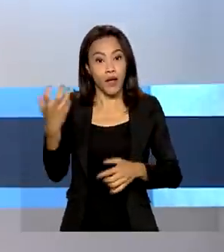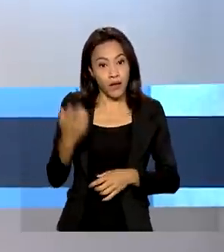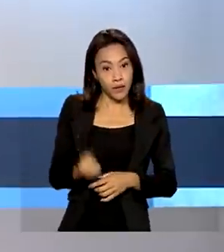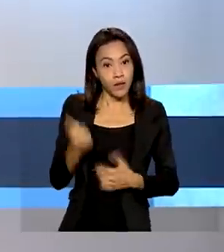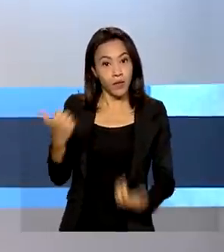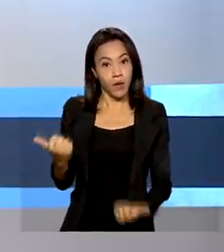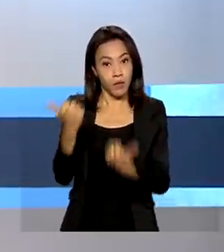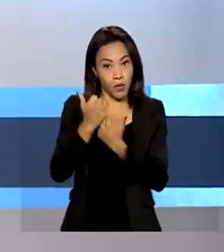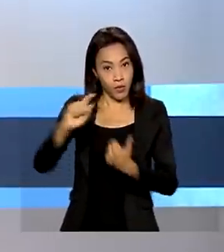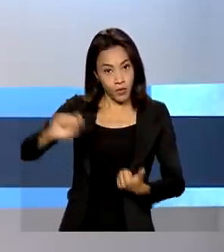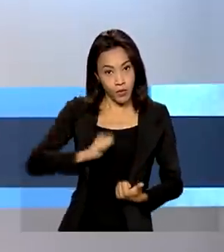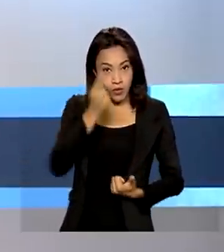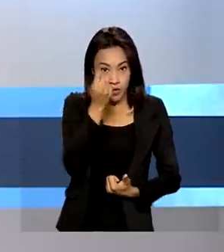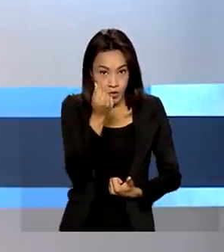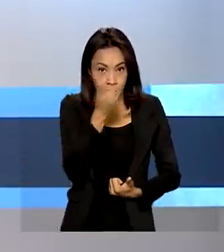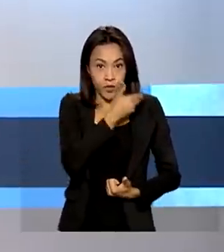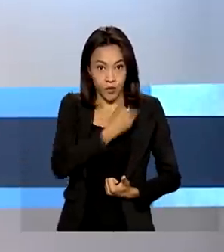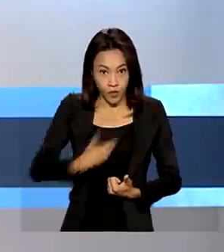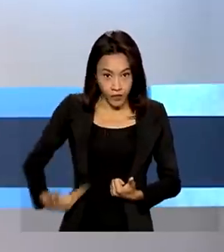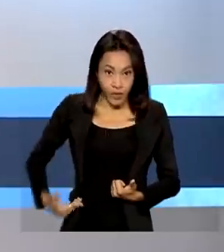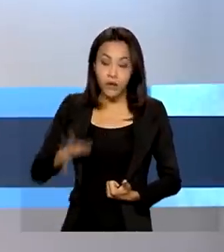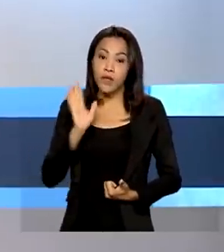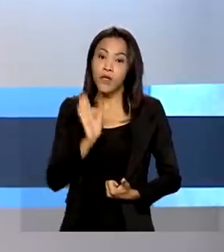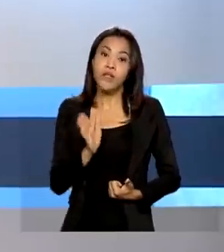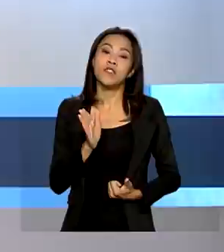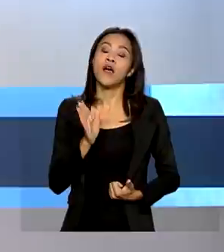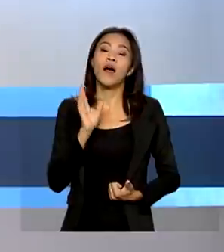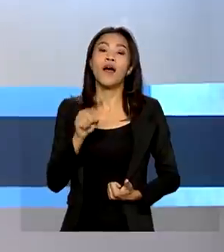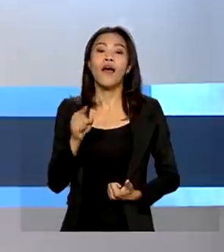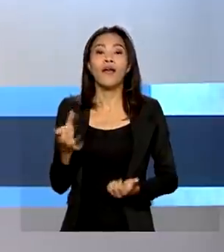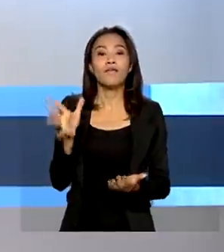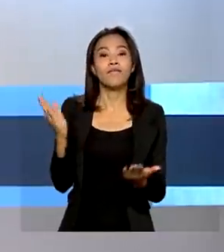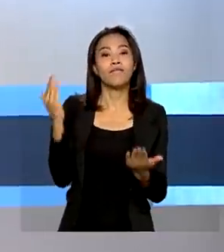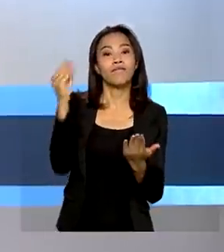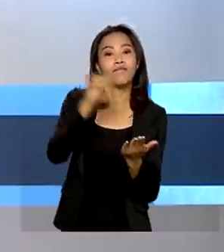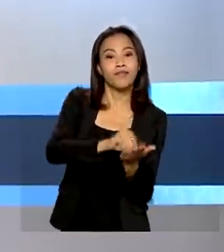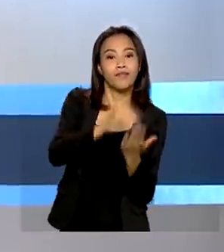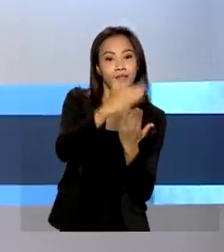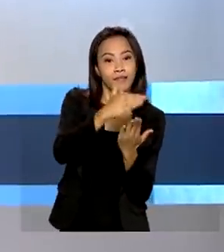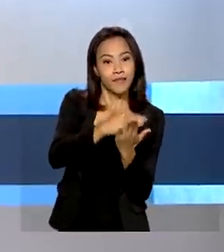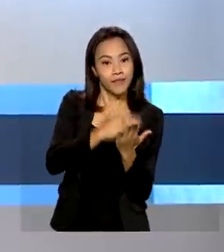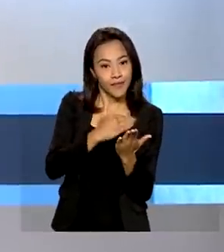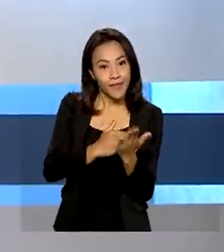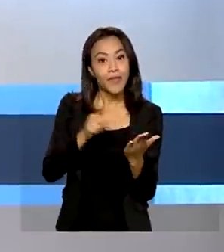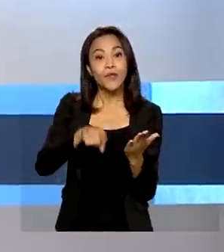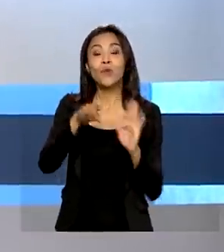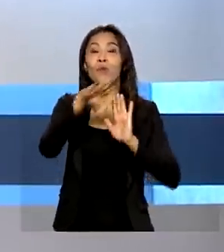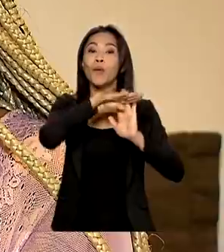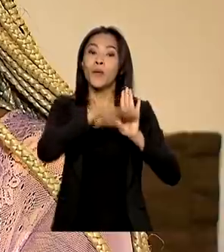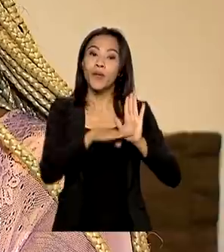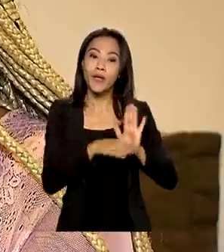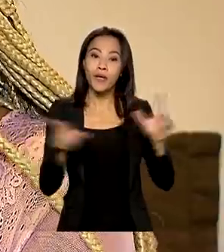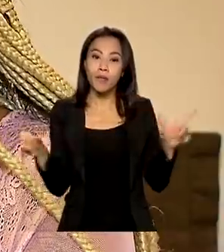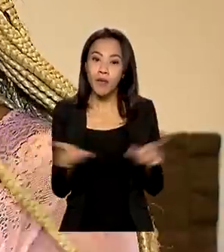deixam a instituição e já são incluídos entre os beneficiários do programa Universidade para Todos.